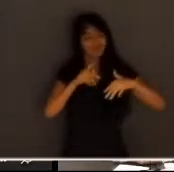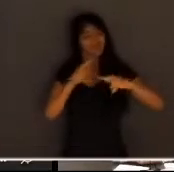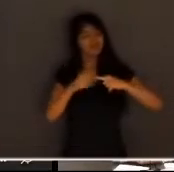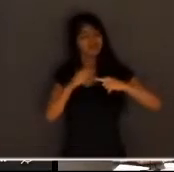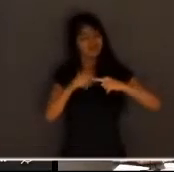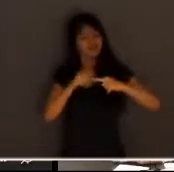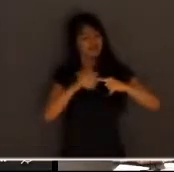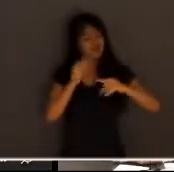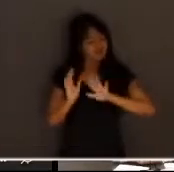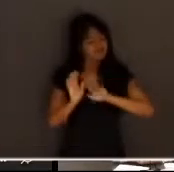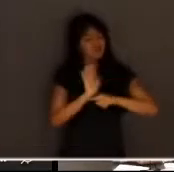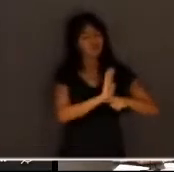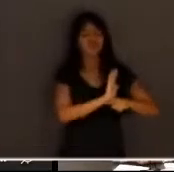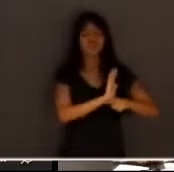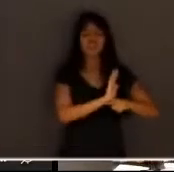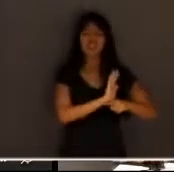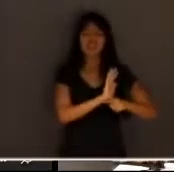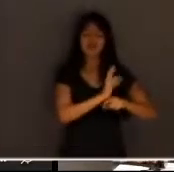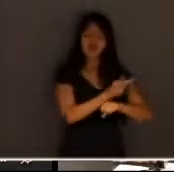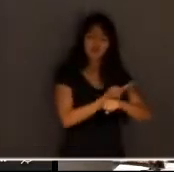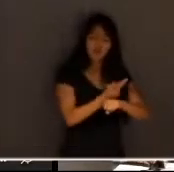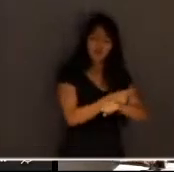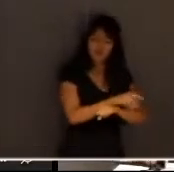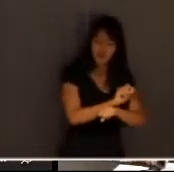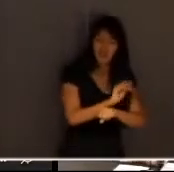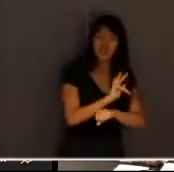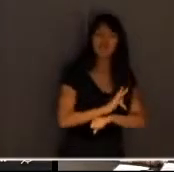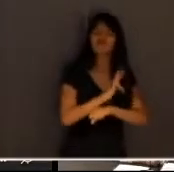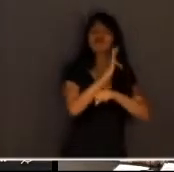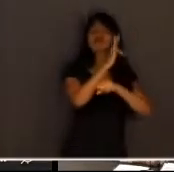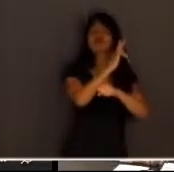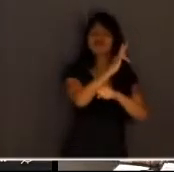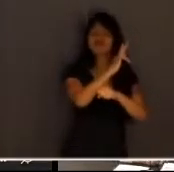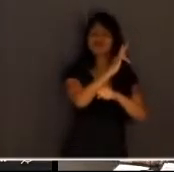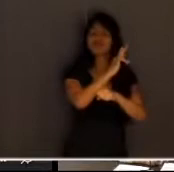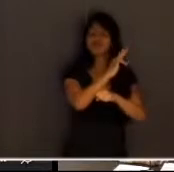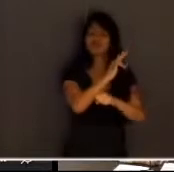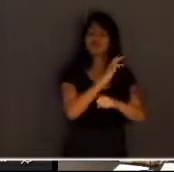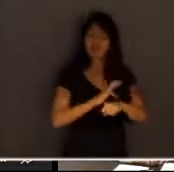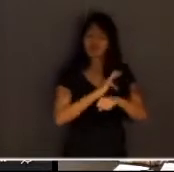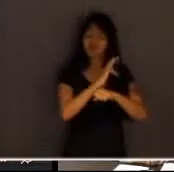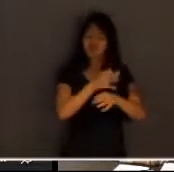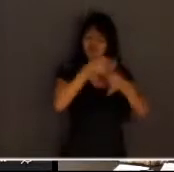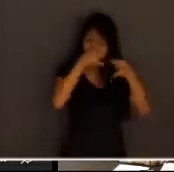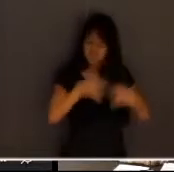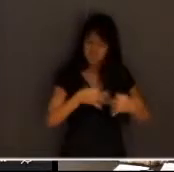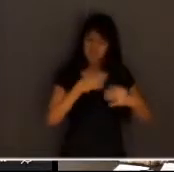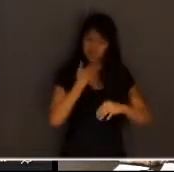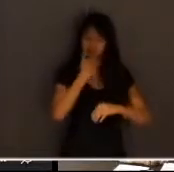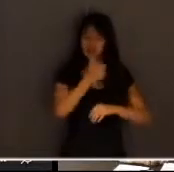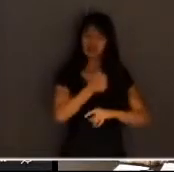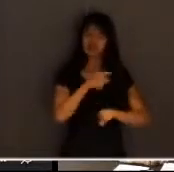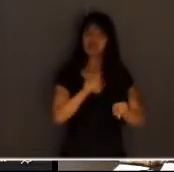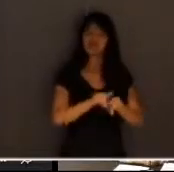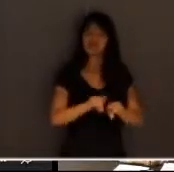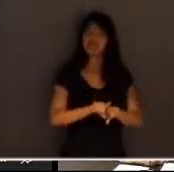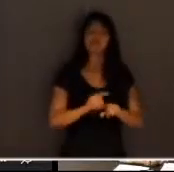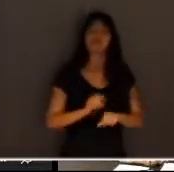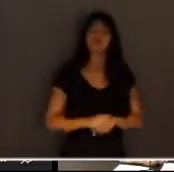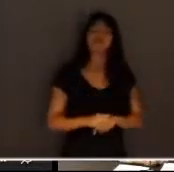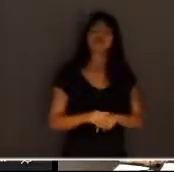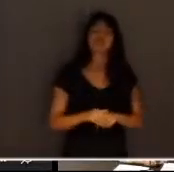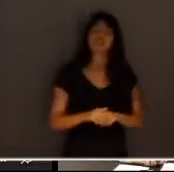de contribuição em busca de um futuro de um presente seguro e um futuro melhor é um litígio